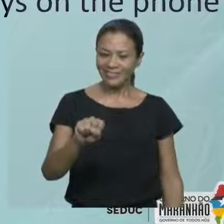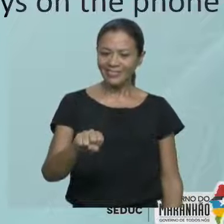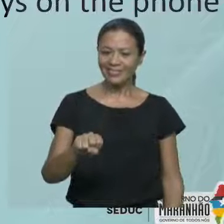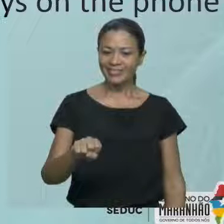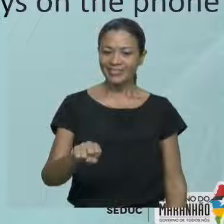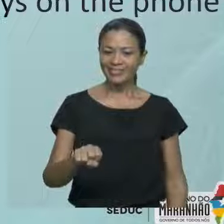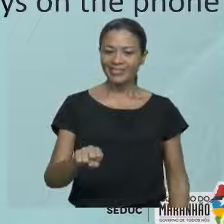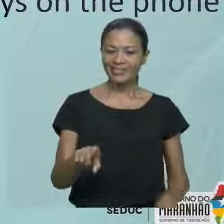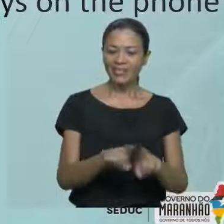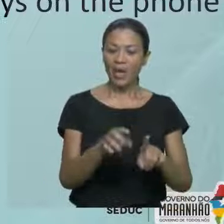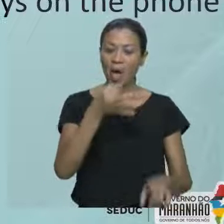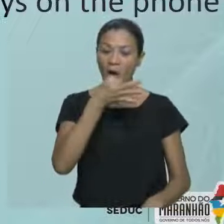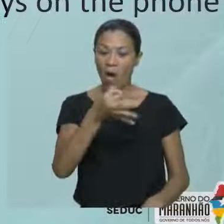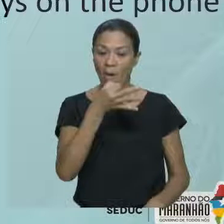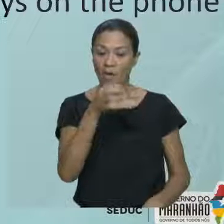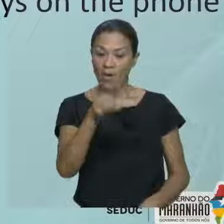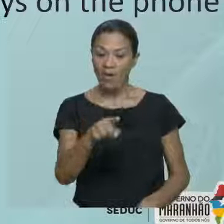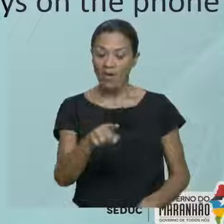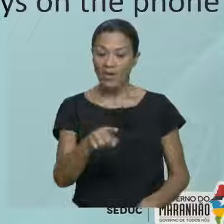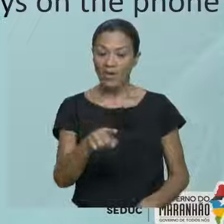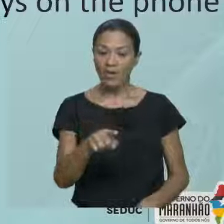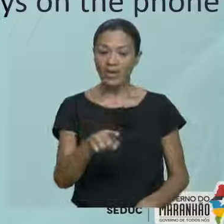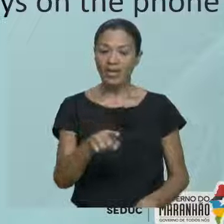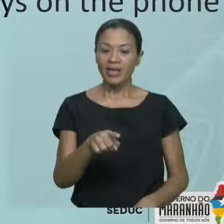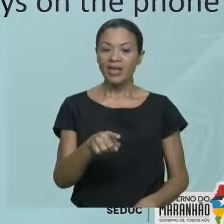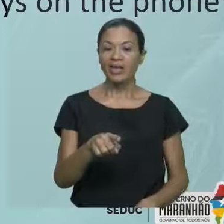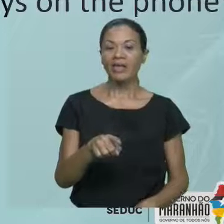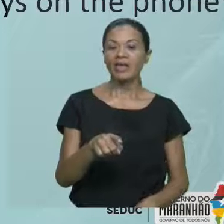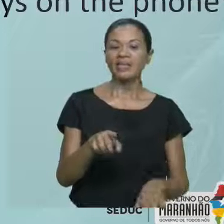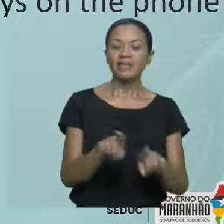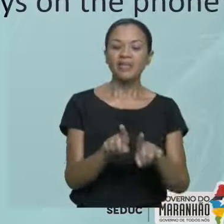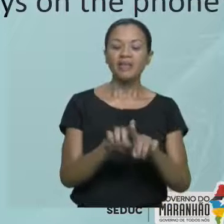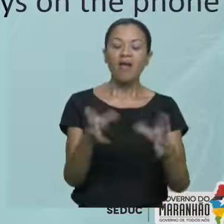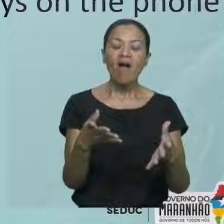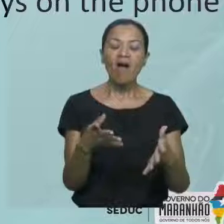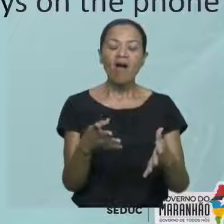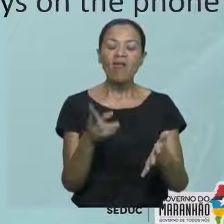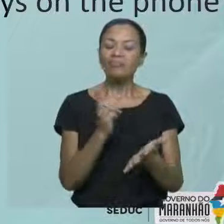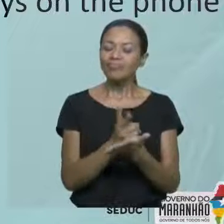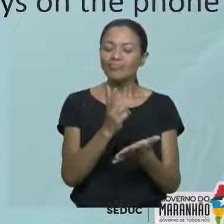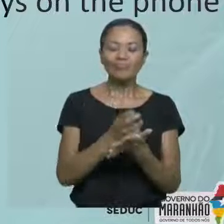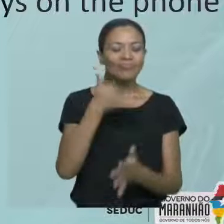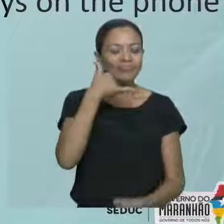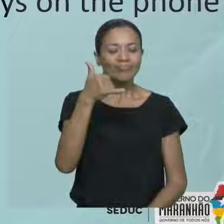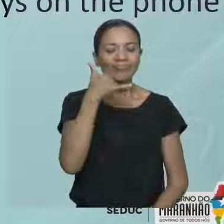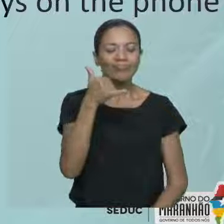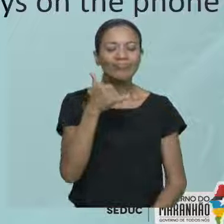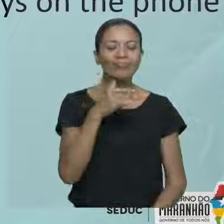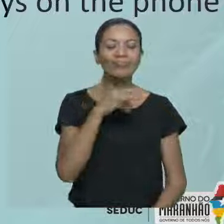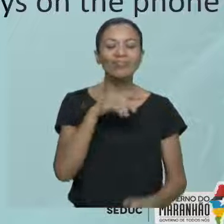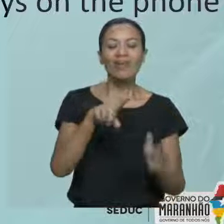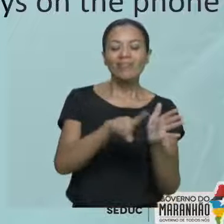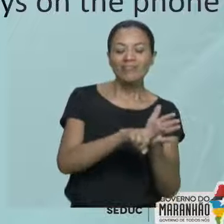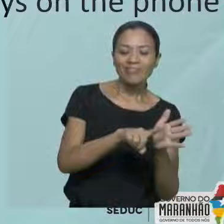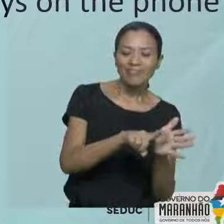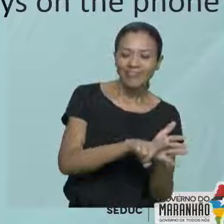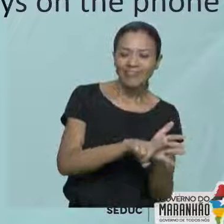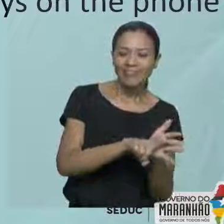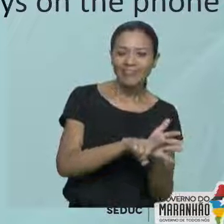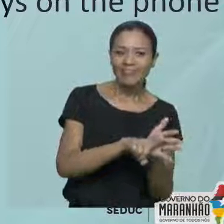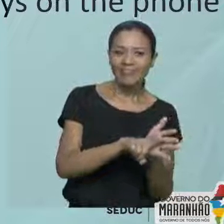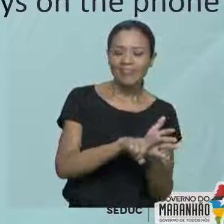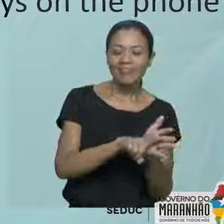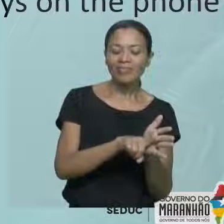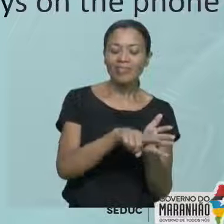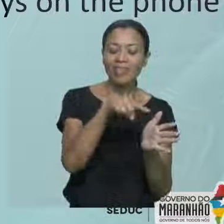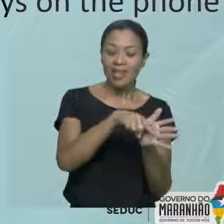opinions, estão na opinião de Bruce. To be always on the phone is something, está sempre no telefone, é algo negativo ou positivo. A irmã